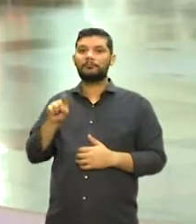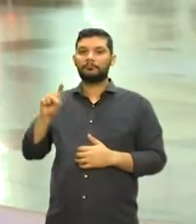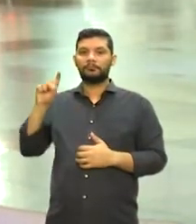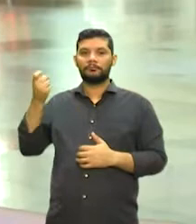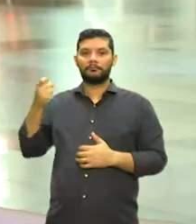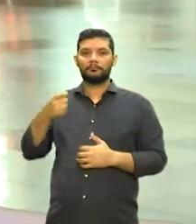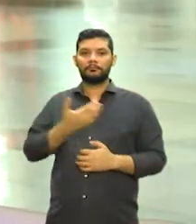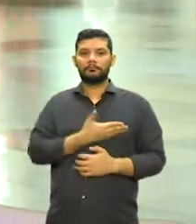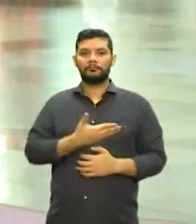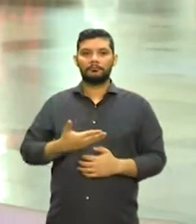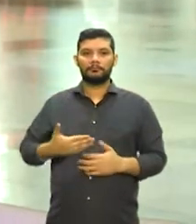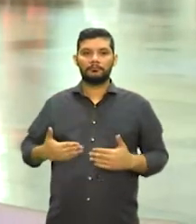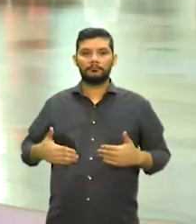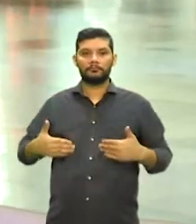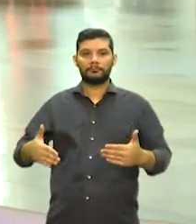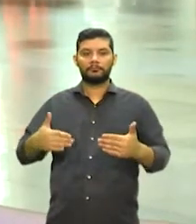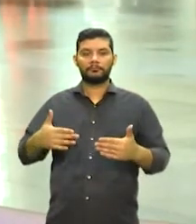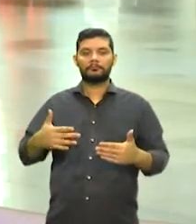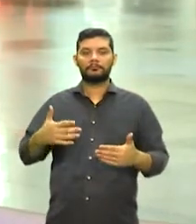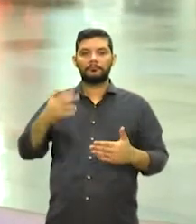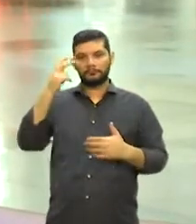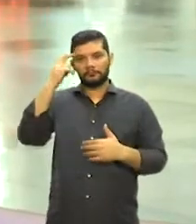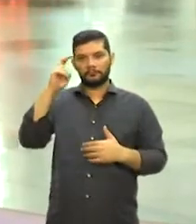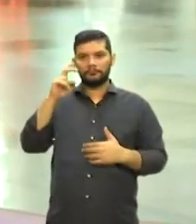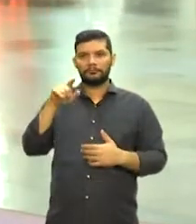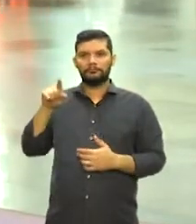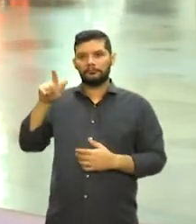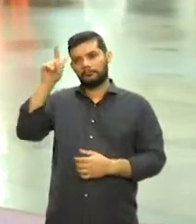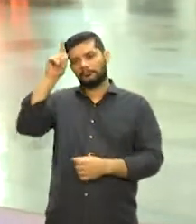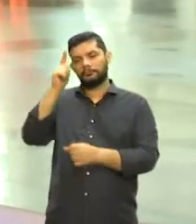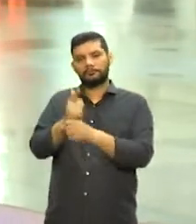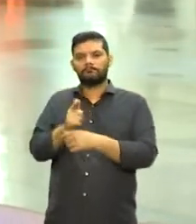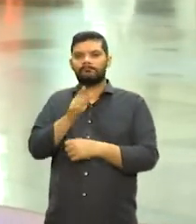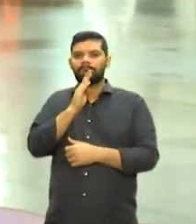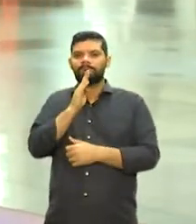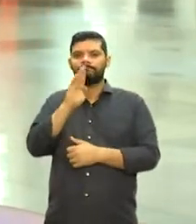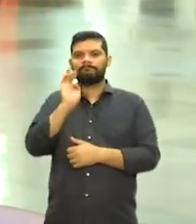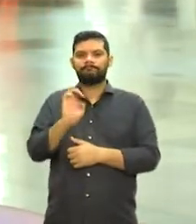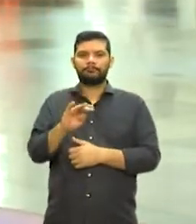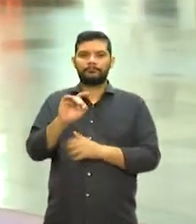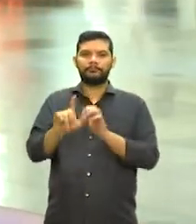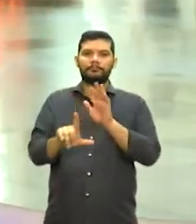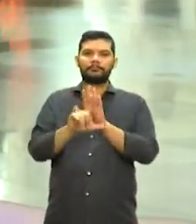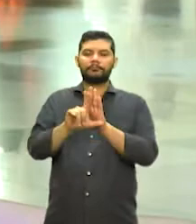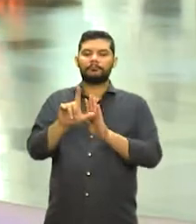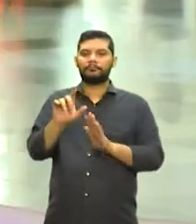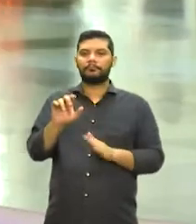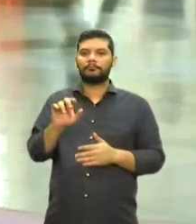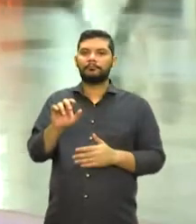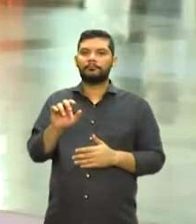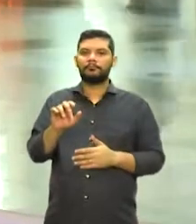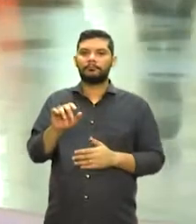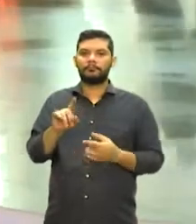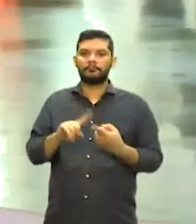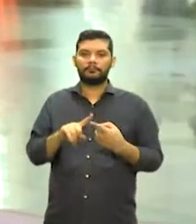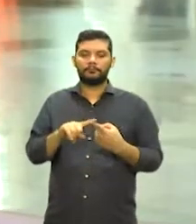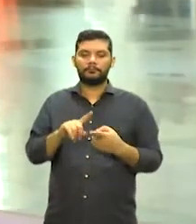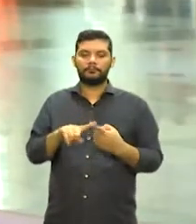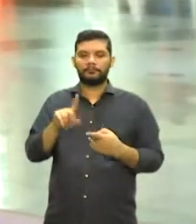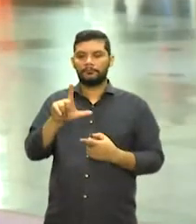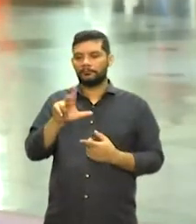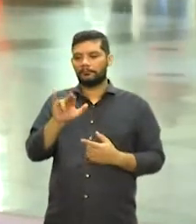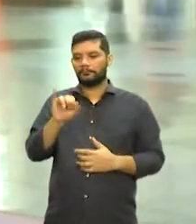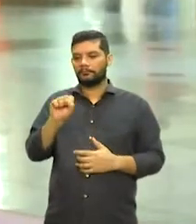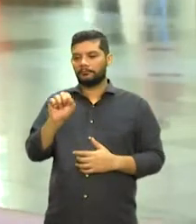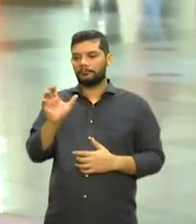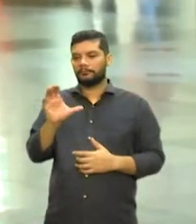em gestões passadas, né? Uma pessoa que conhece muito a Lei Rouanet, e Luiz Carlos Sabadia, um grande produtor aqui